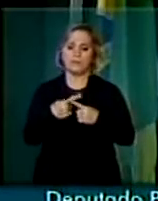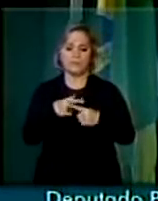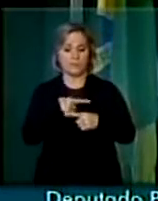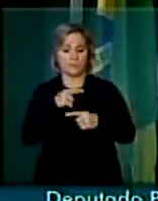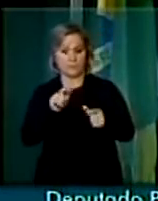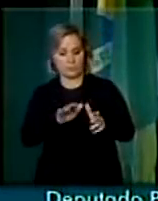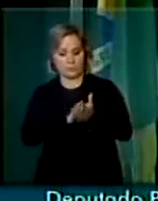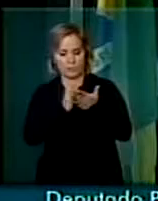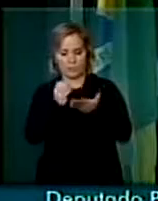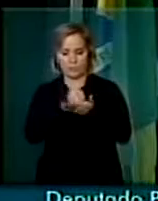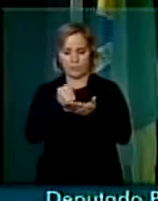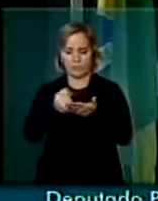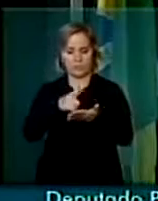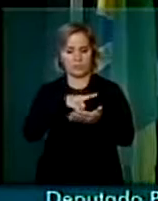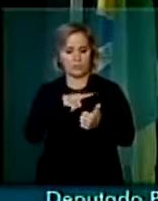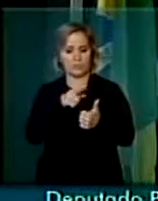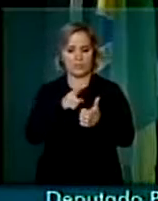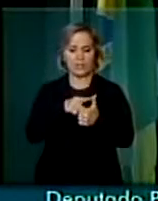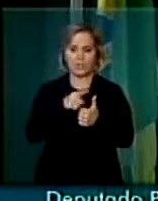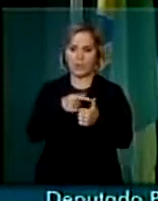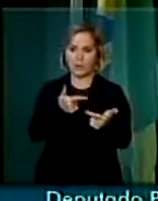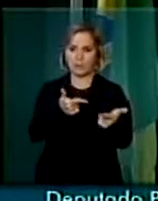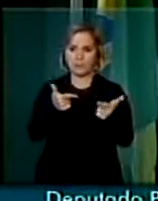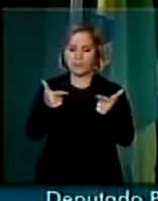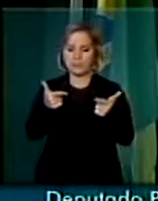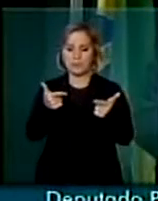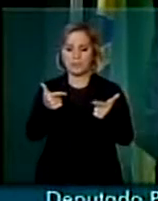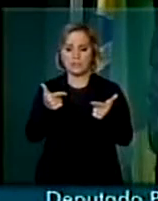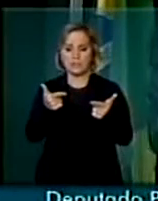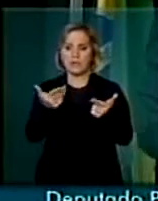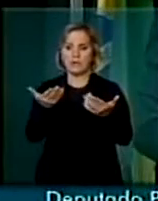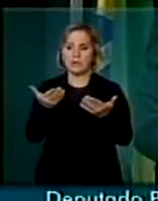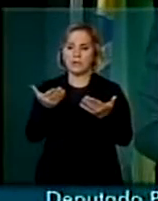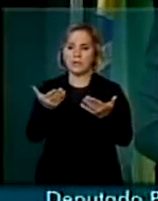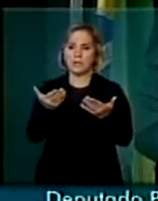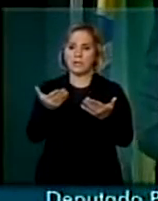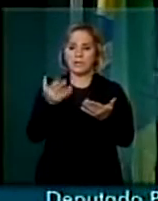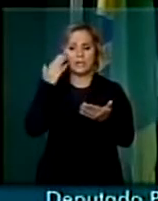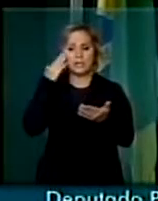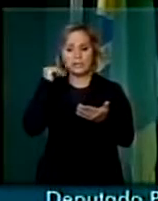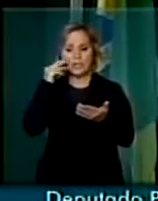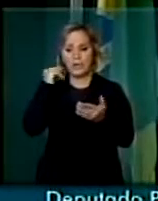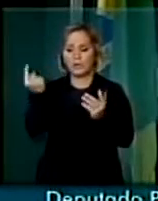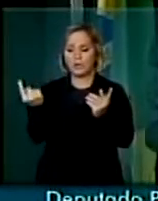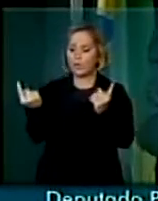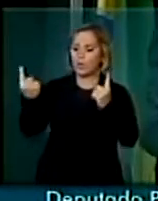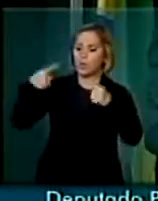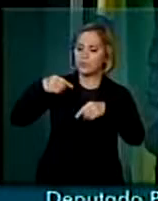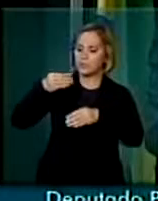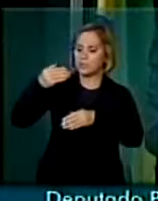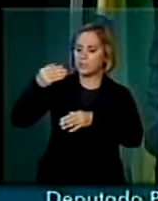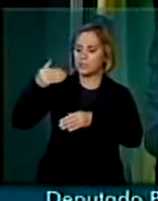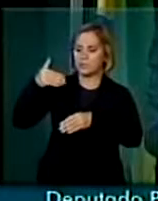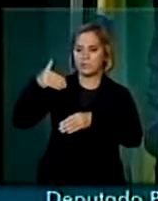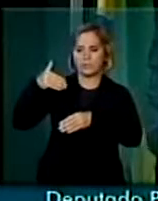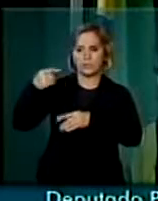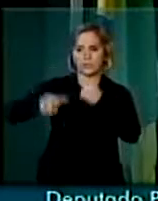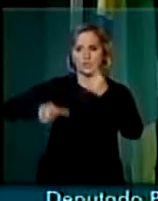a arma, e aquele que o contrata sabe que ele não pode entrar na Justiça do Trabalho, porque ele tem vínculo com o Estado.